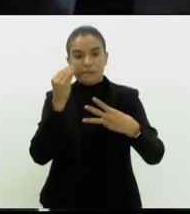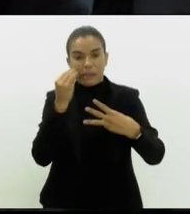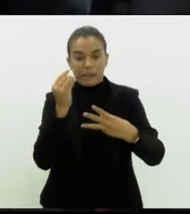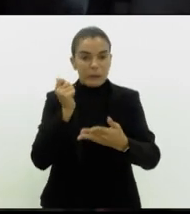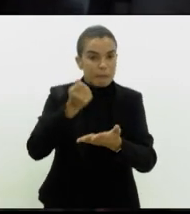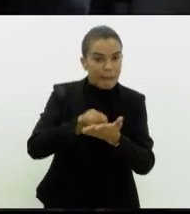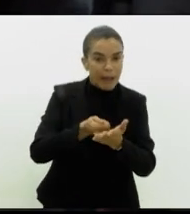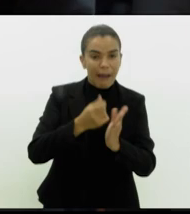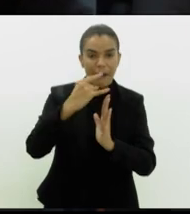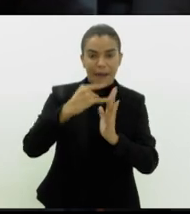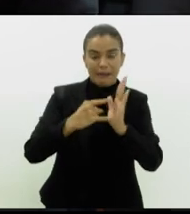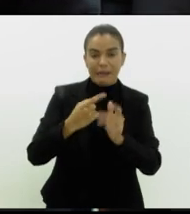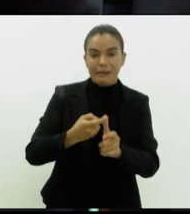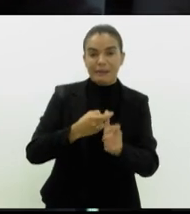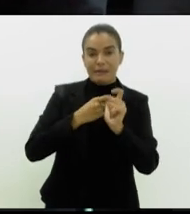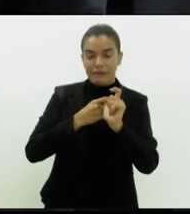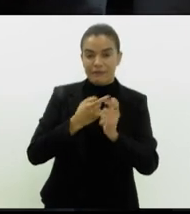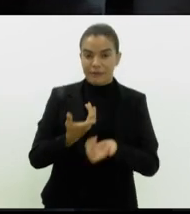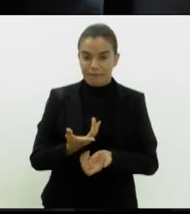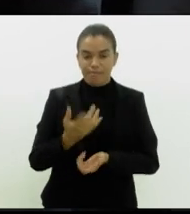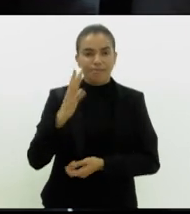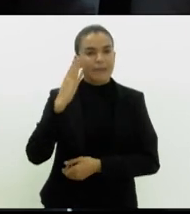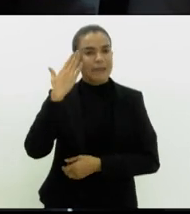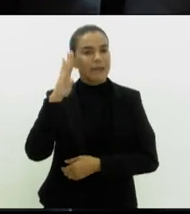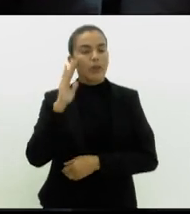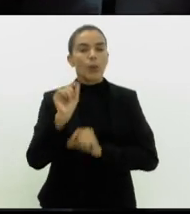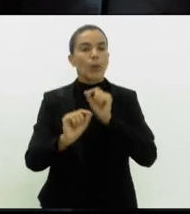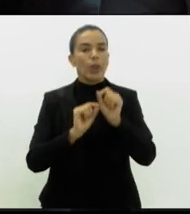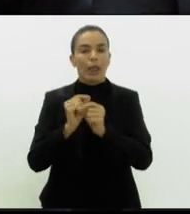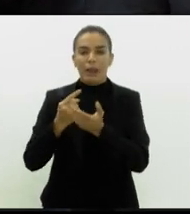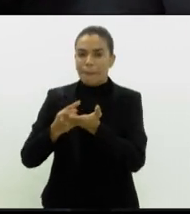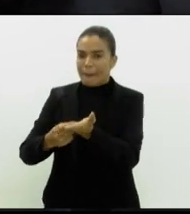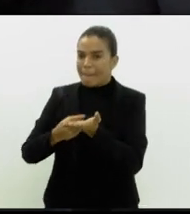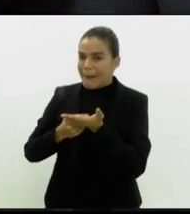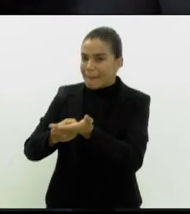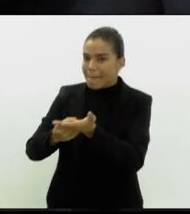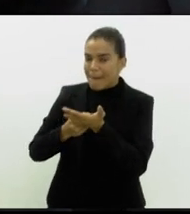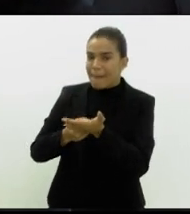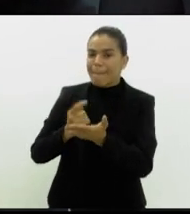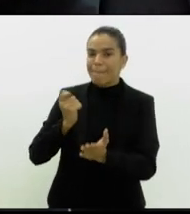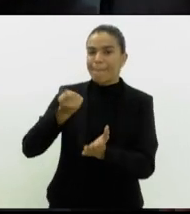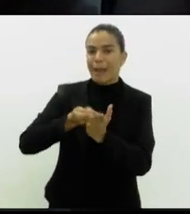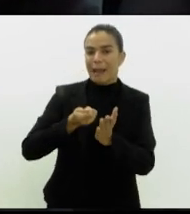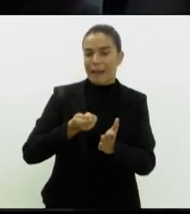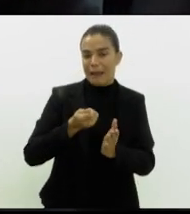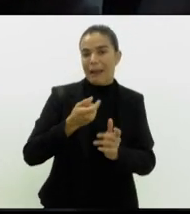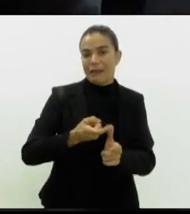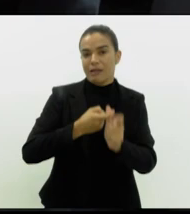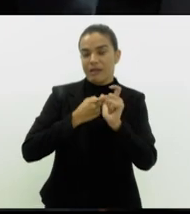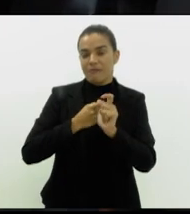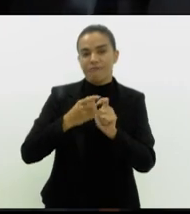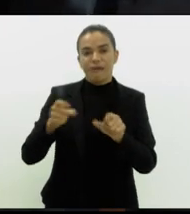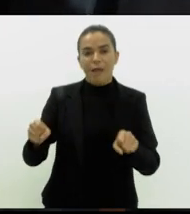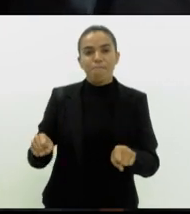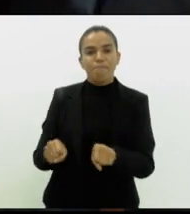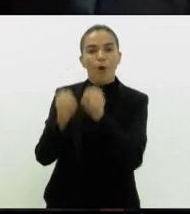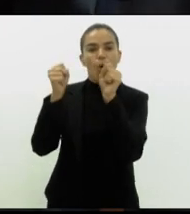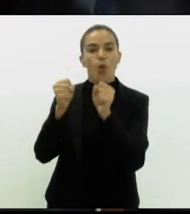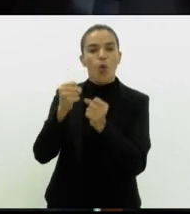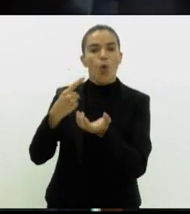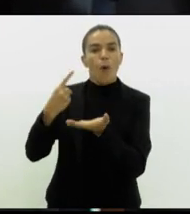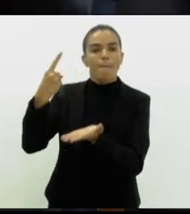fiscal. Nós entendemos que, se isso não for renegociado, haverá, sim, um rompimento do Pacto Federativo,